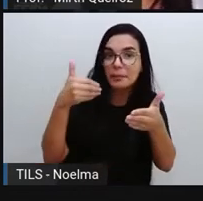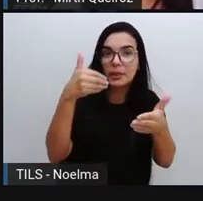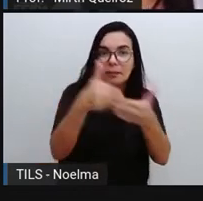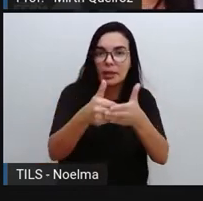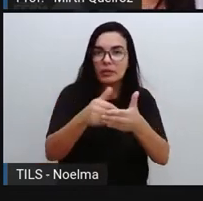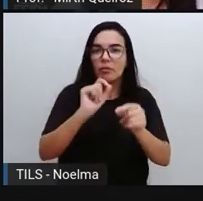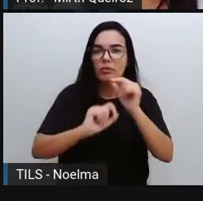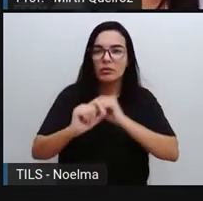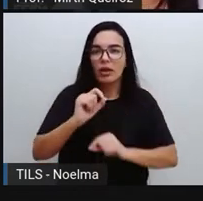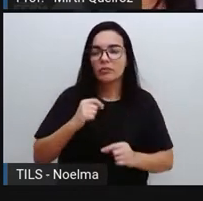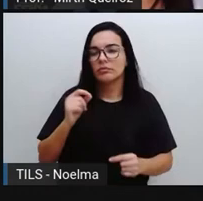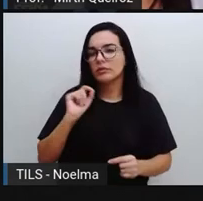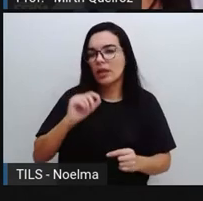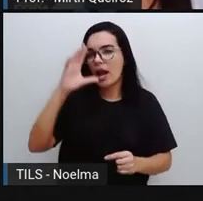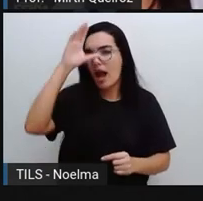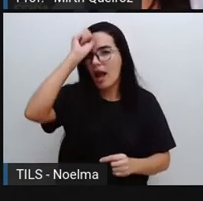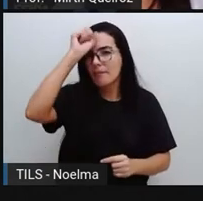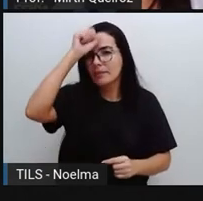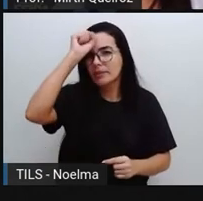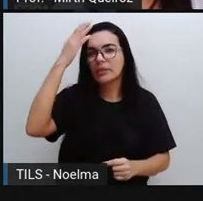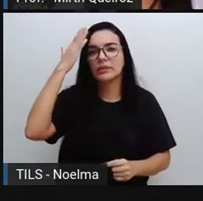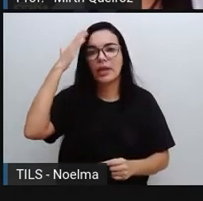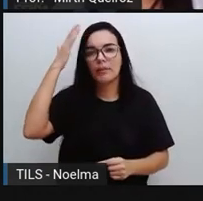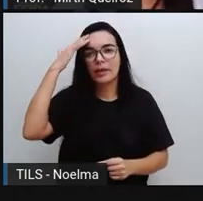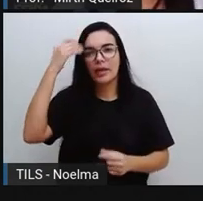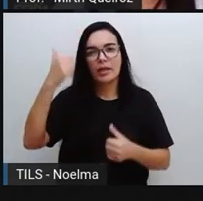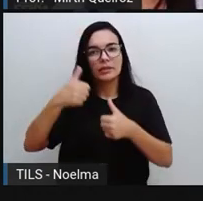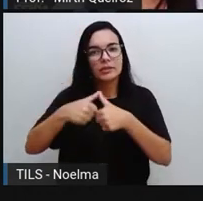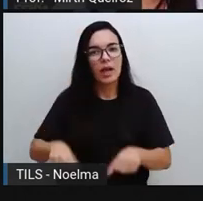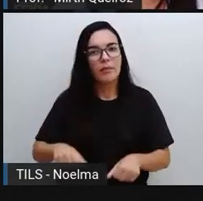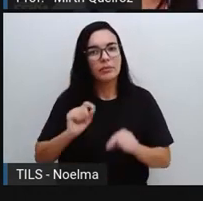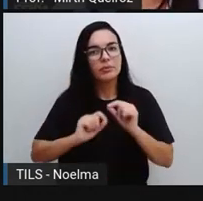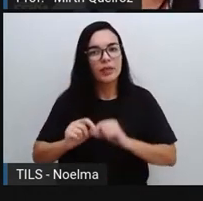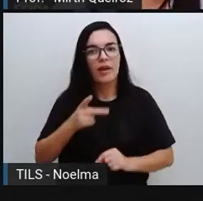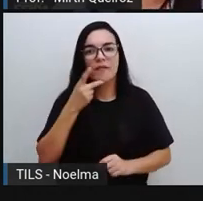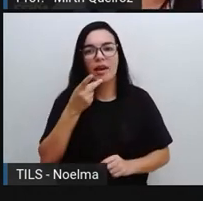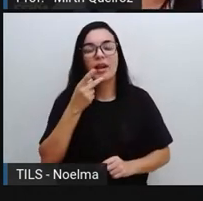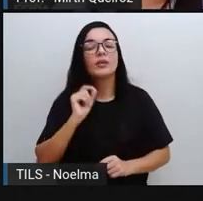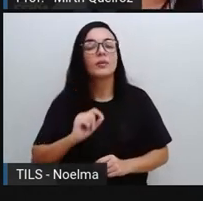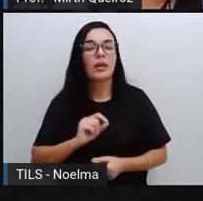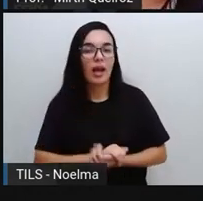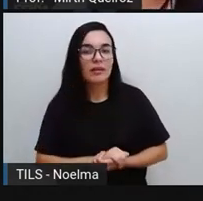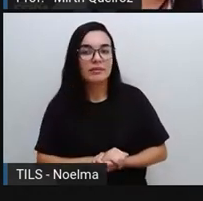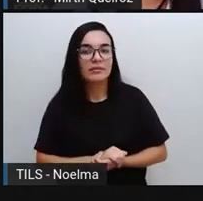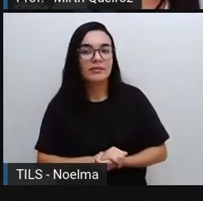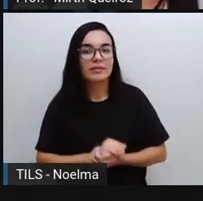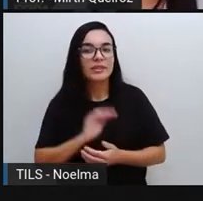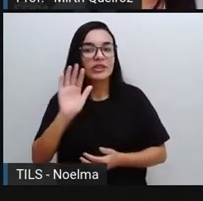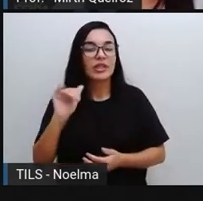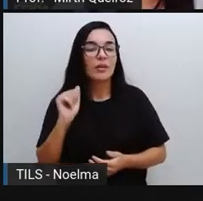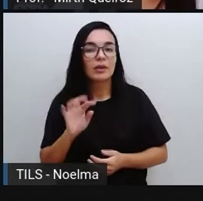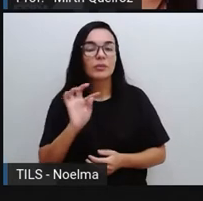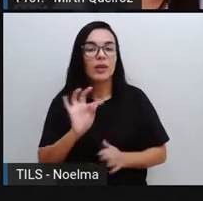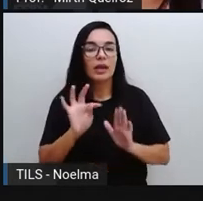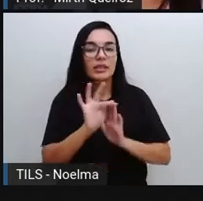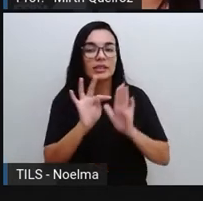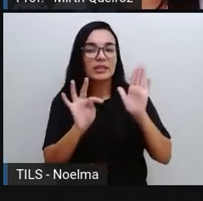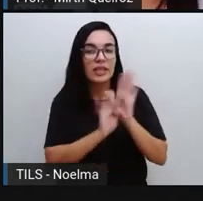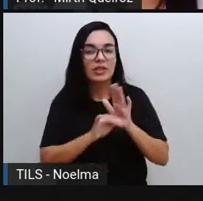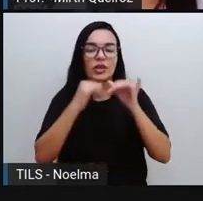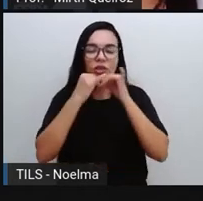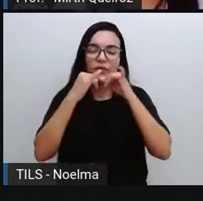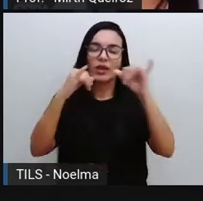aprimoramento daquilo que a gente precisa saber. Estamos, então, falando de que tipo de texto? Estamos falando dos textos de